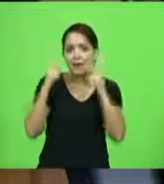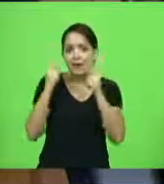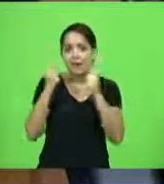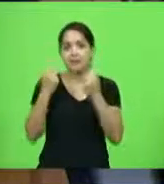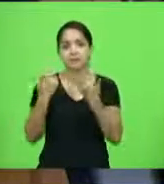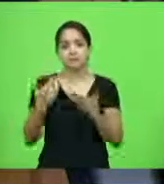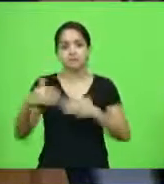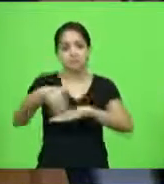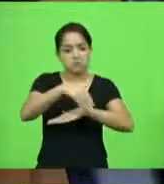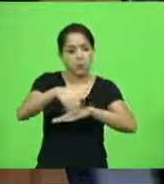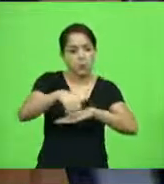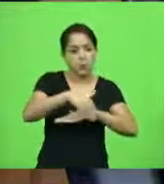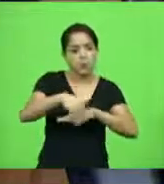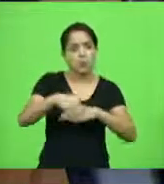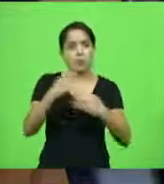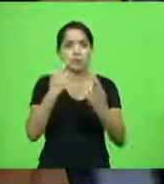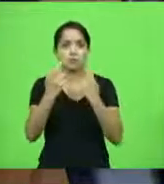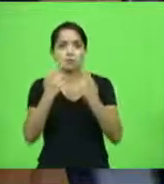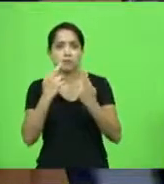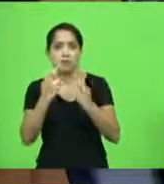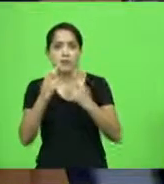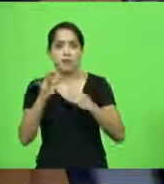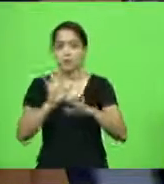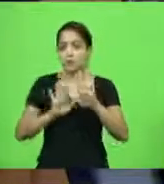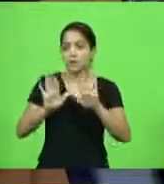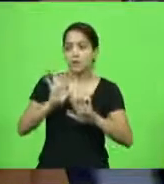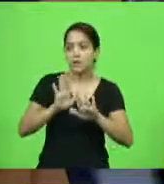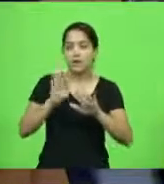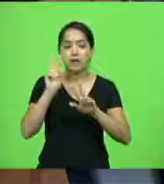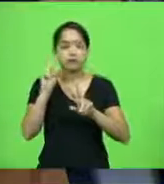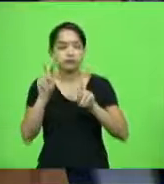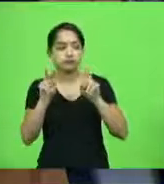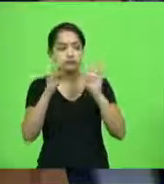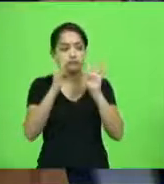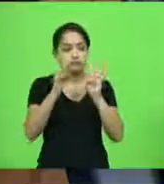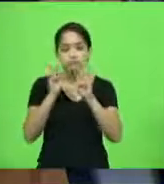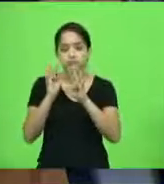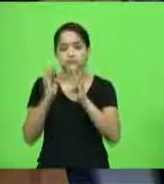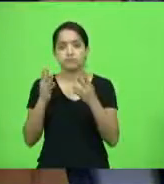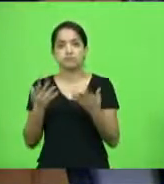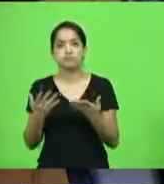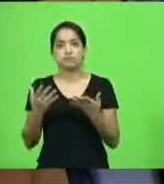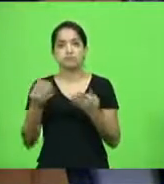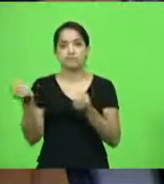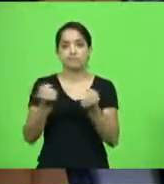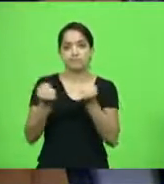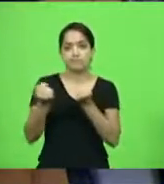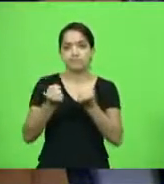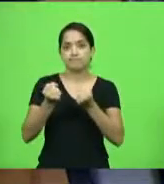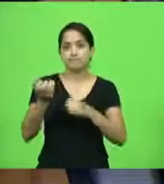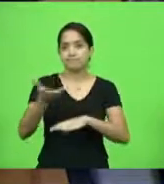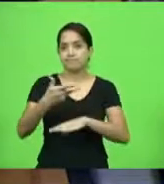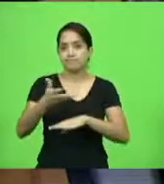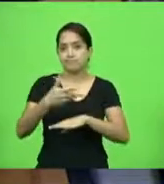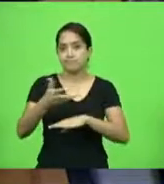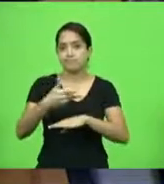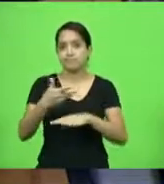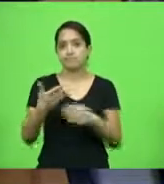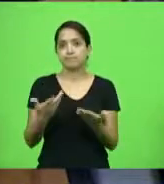Pode ter um animal se tivesse na vinha, então a pessoa tem que se cuidar. Não é possível que ela está cuidando do teu carrão e está andando em alta velocidade, não segura.